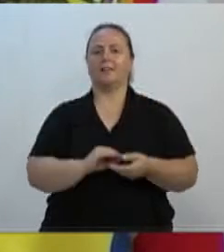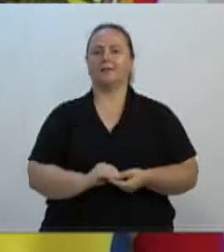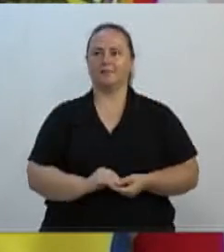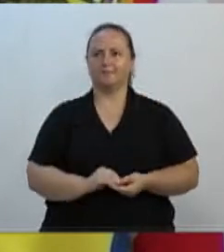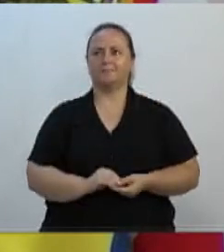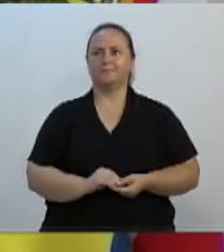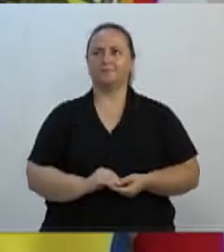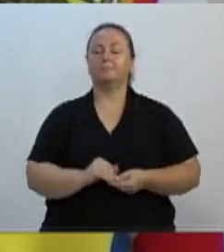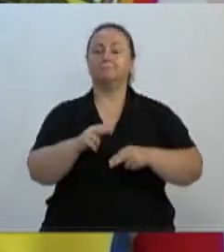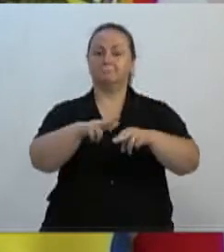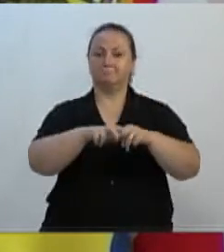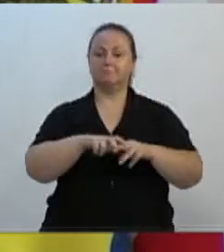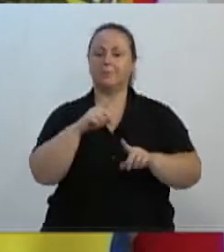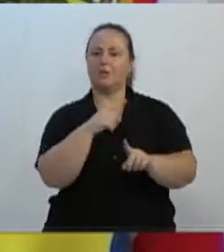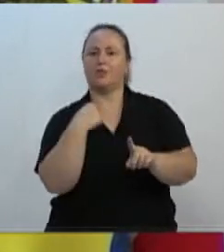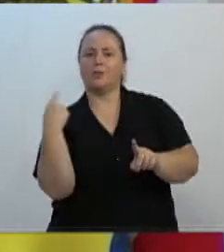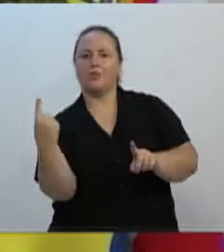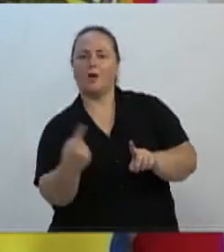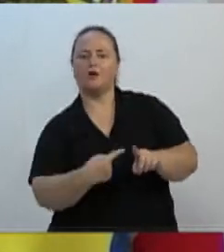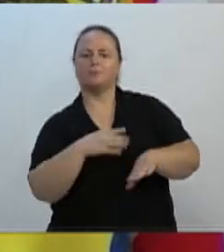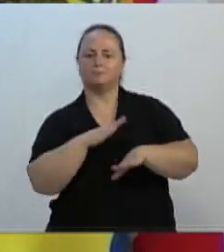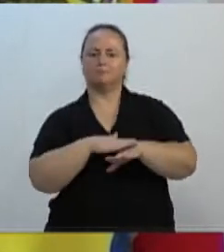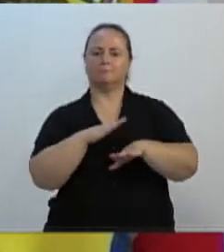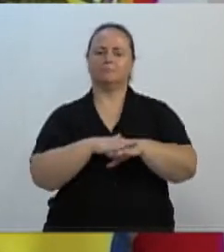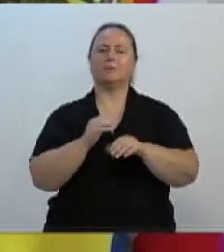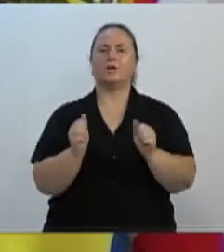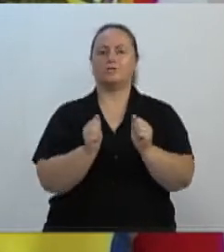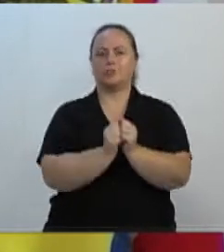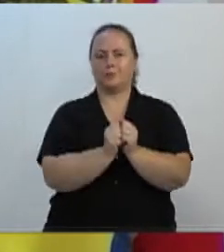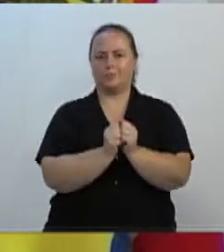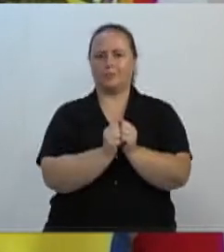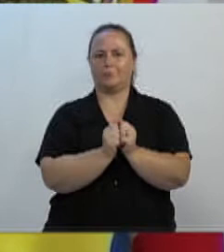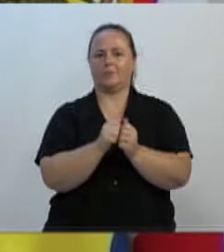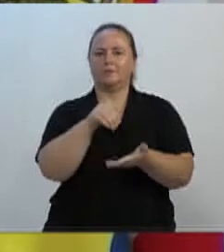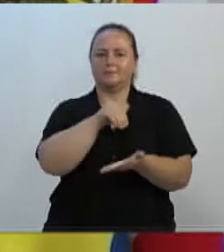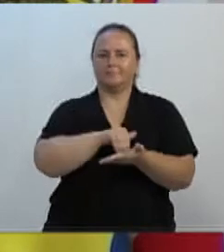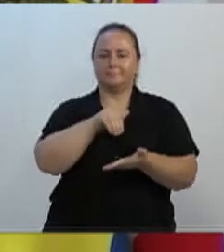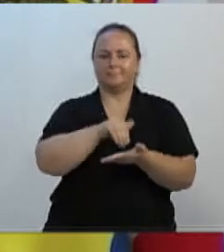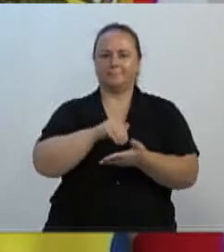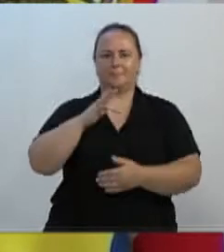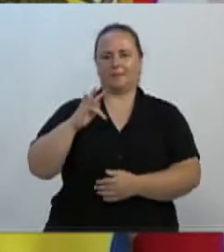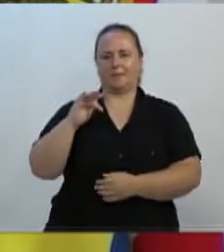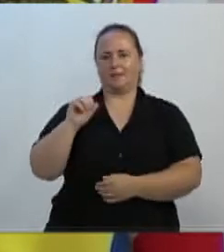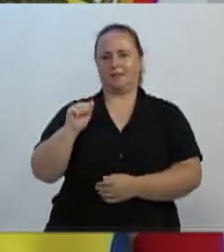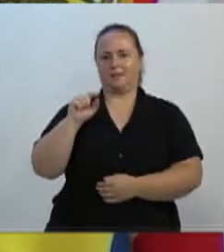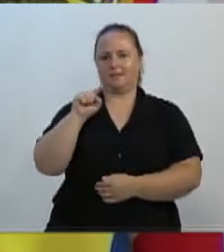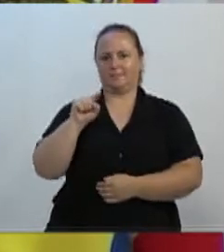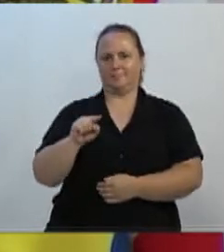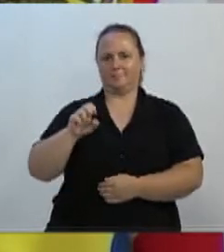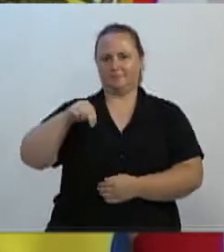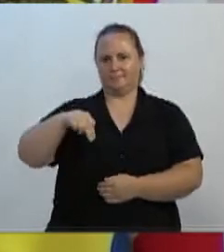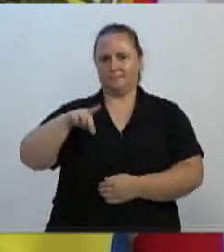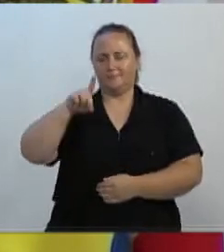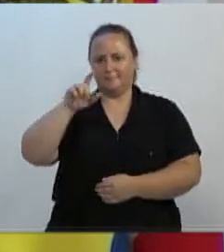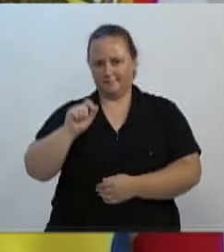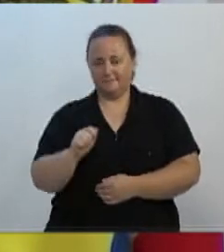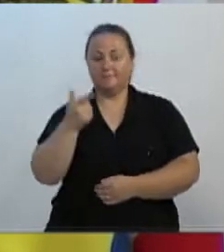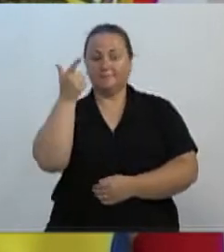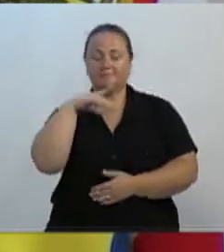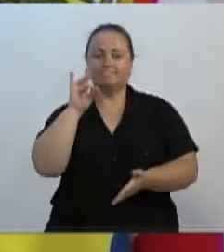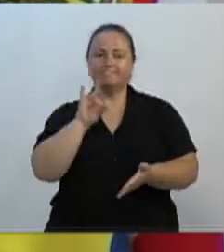de uma maneira muito atuante, atuou junto com a Secretaria da Fazenda do município de Blumenau, com o objetivo de levar